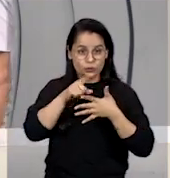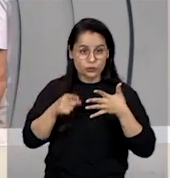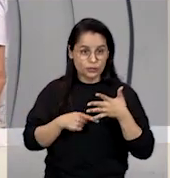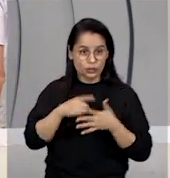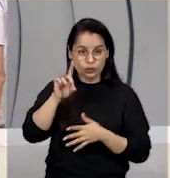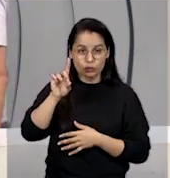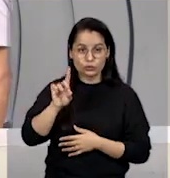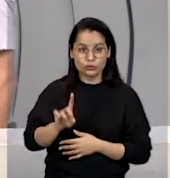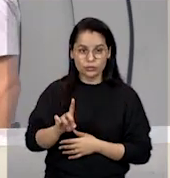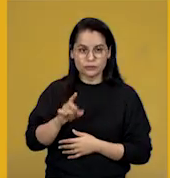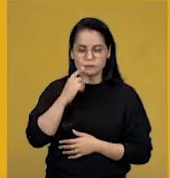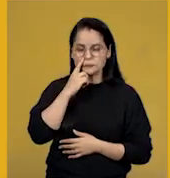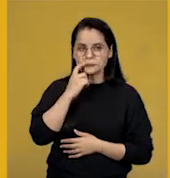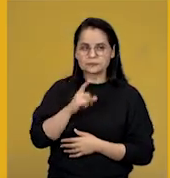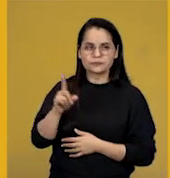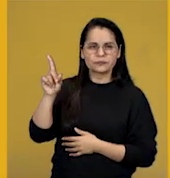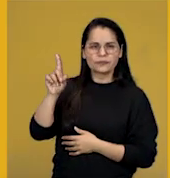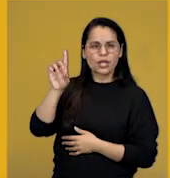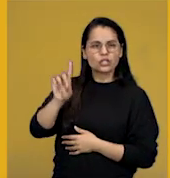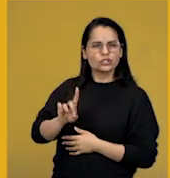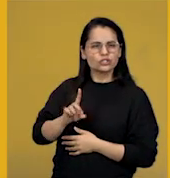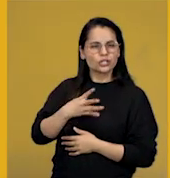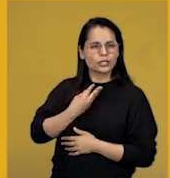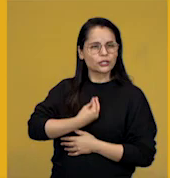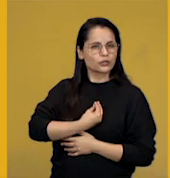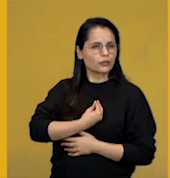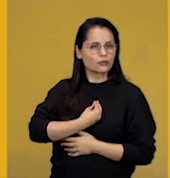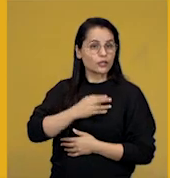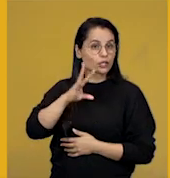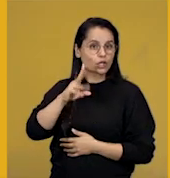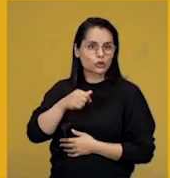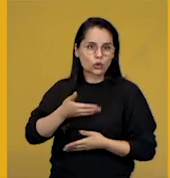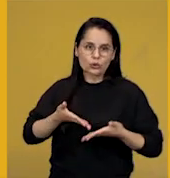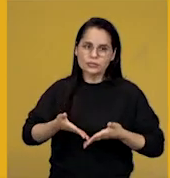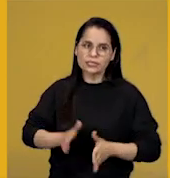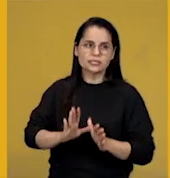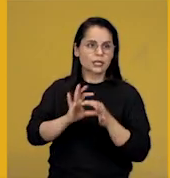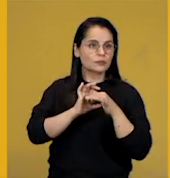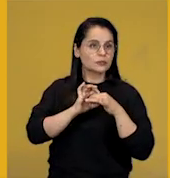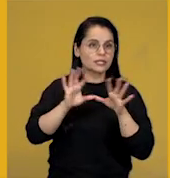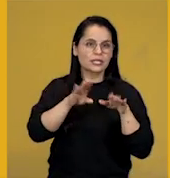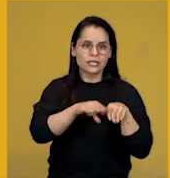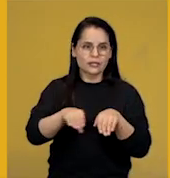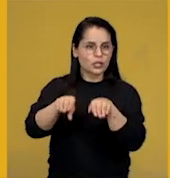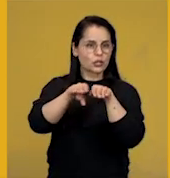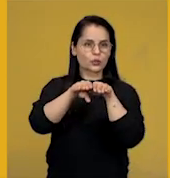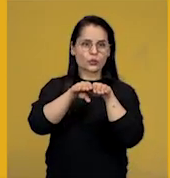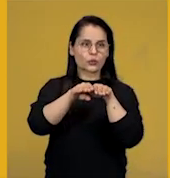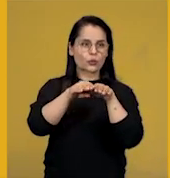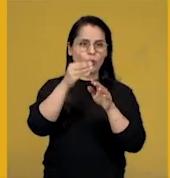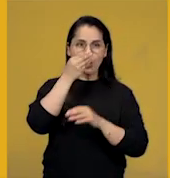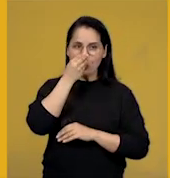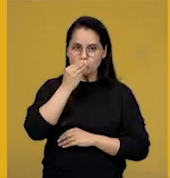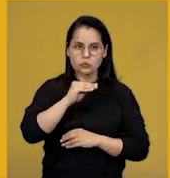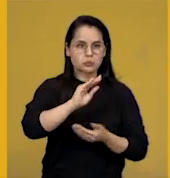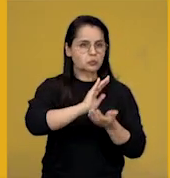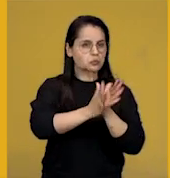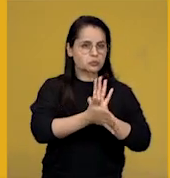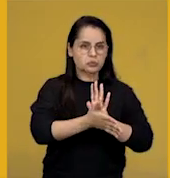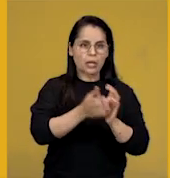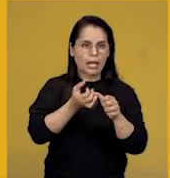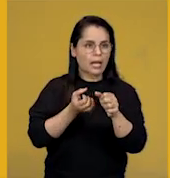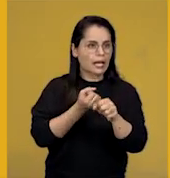primeiros cinco direitos. Olha só. Direito à vida. Todos nascemos livres e iguais. Nenhuma discriminação. Nenhuma